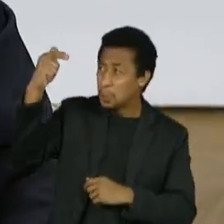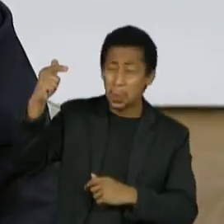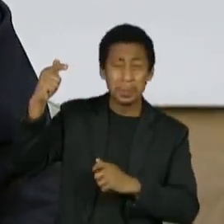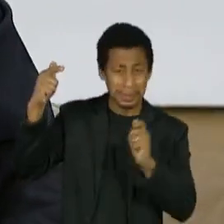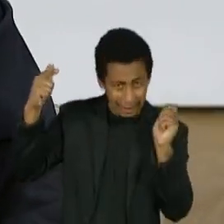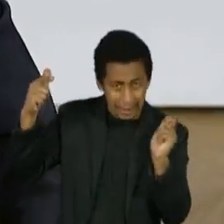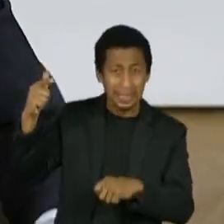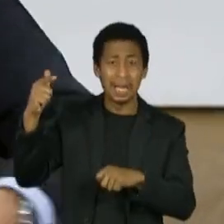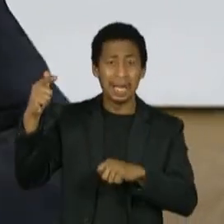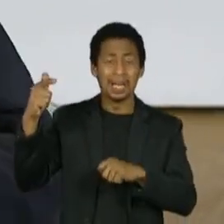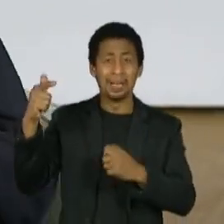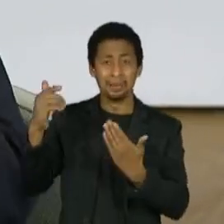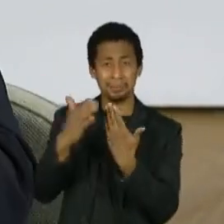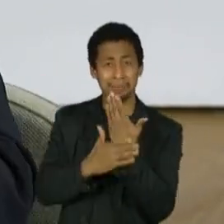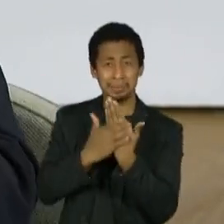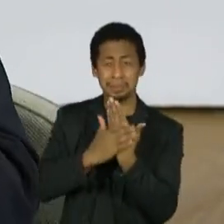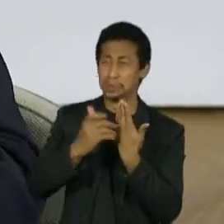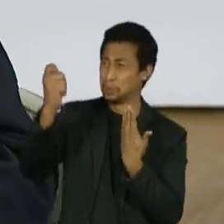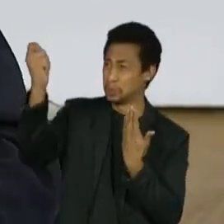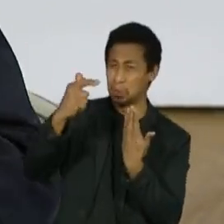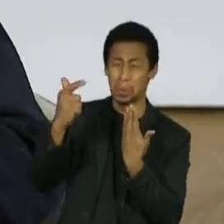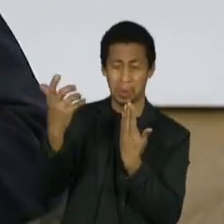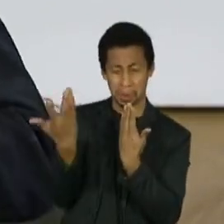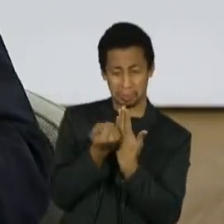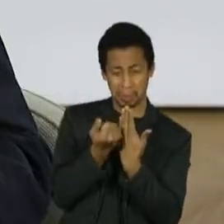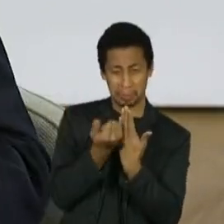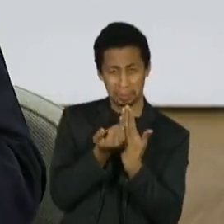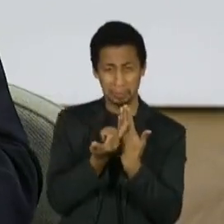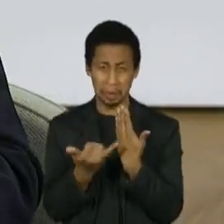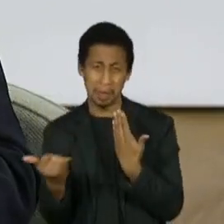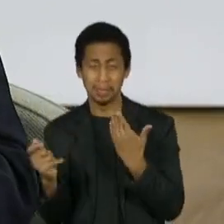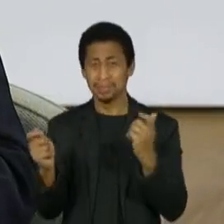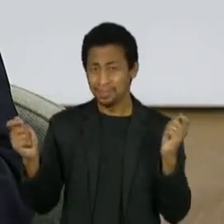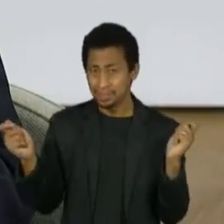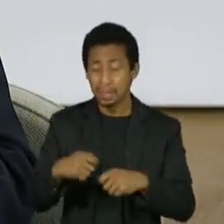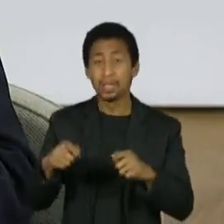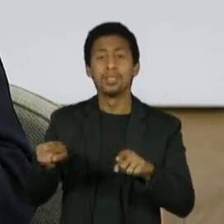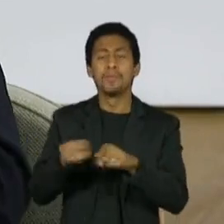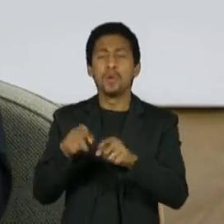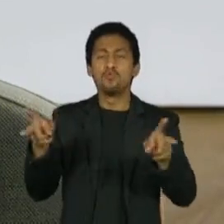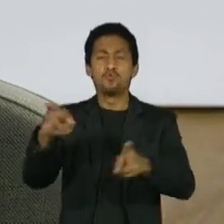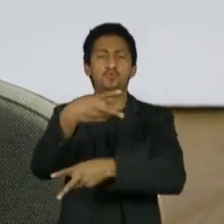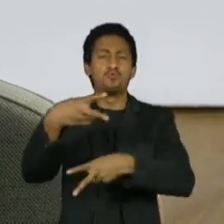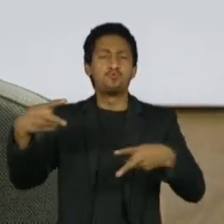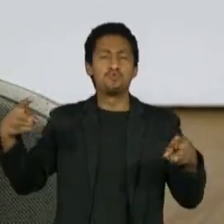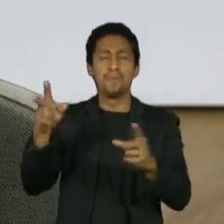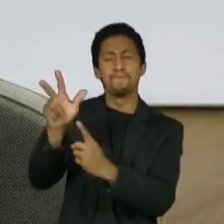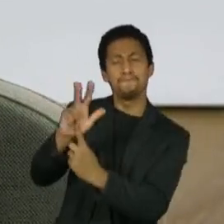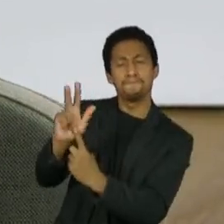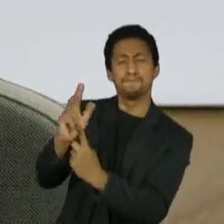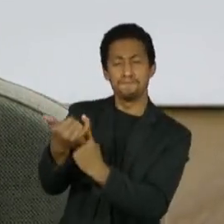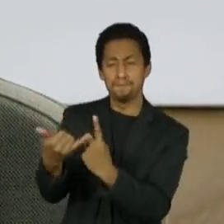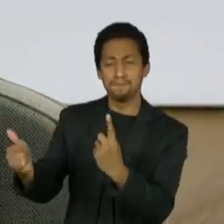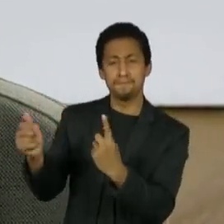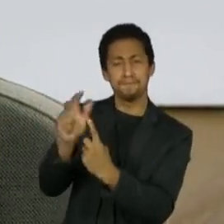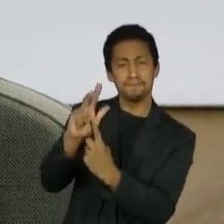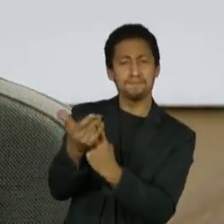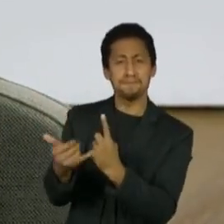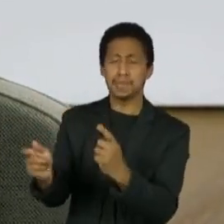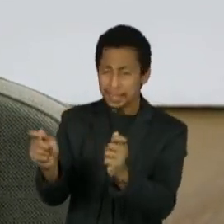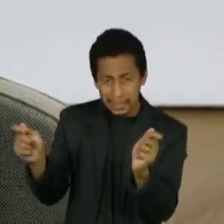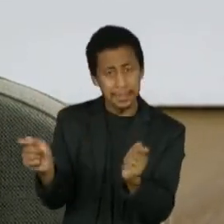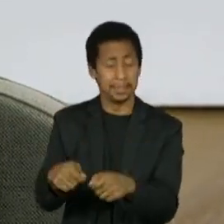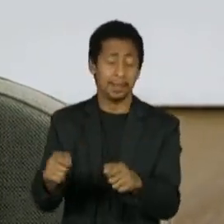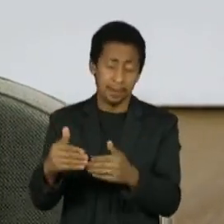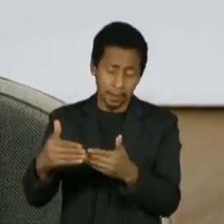colocar nas hidrelétricas que vai viabilizar, assim, nós vamos ser uma potência de hidrogênio verde no século que vem,